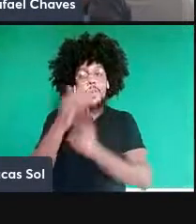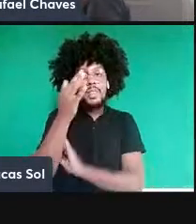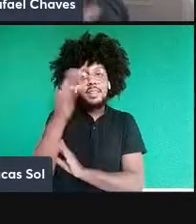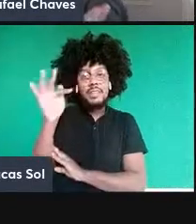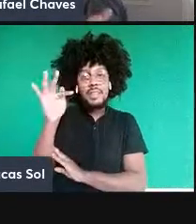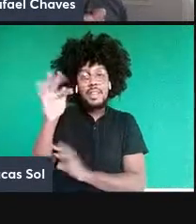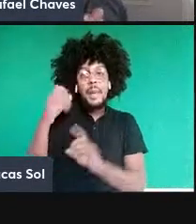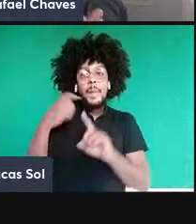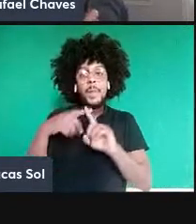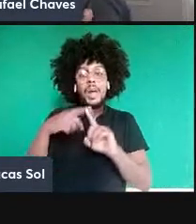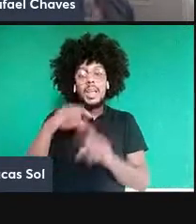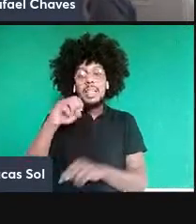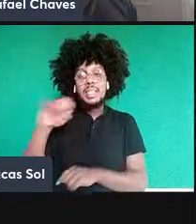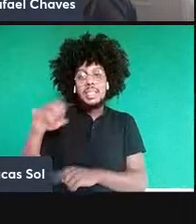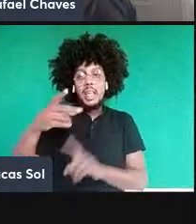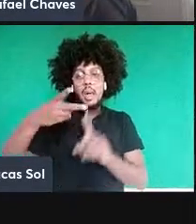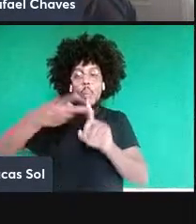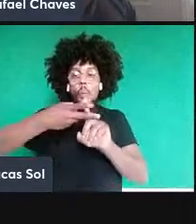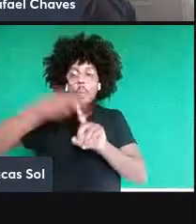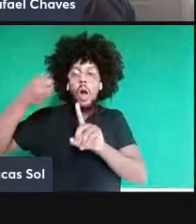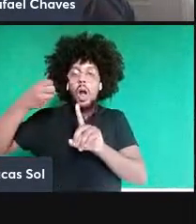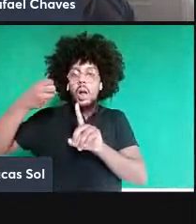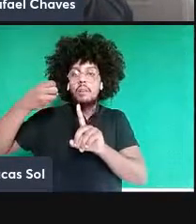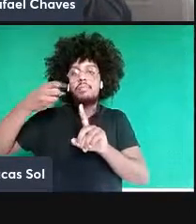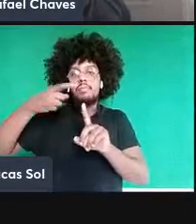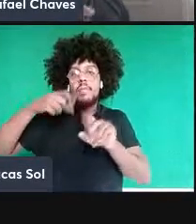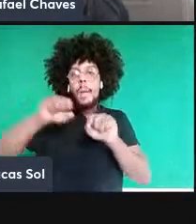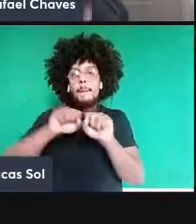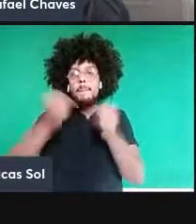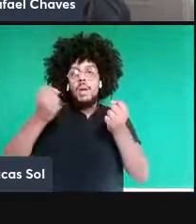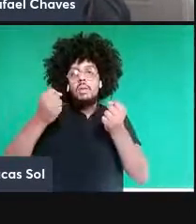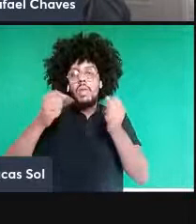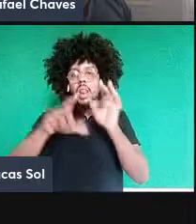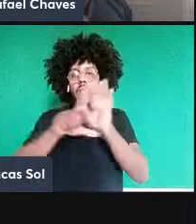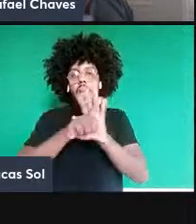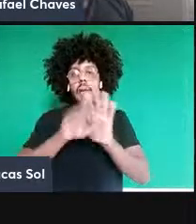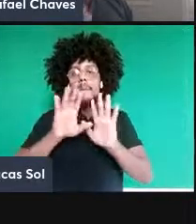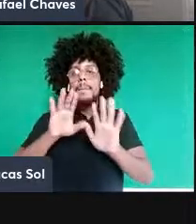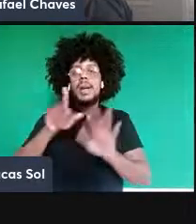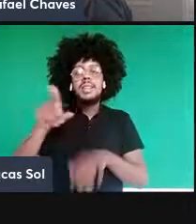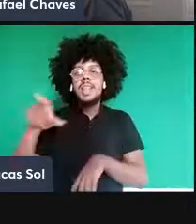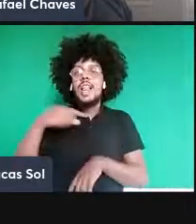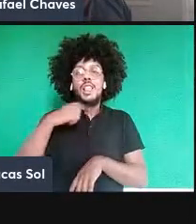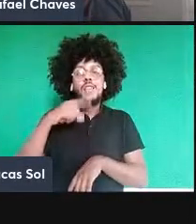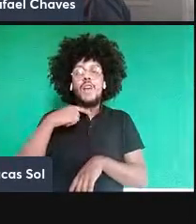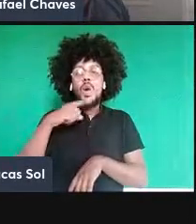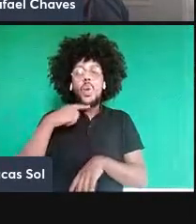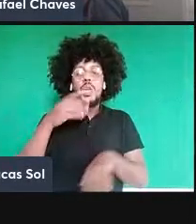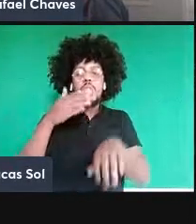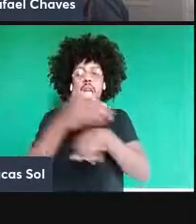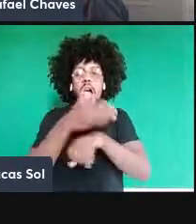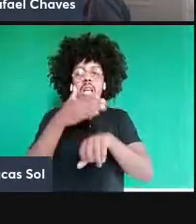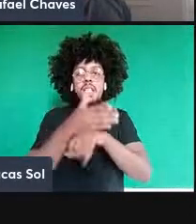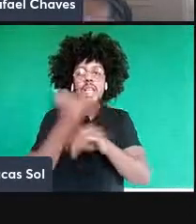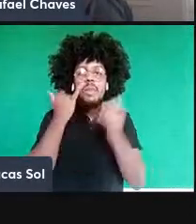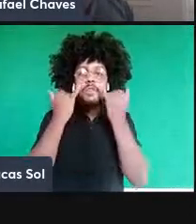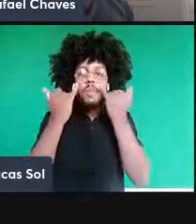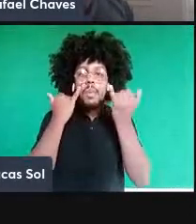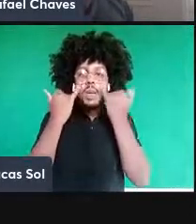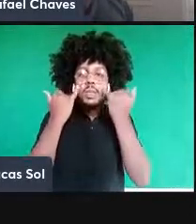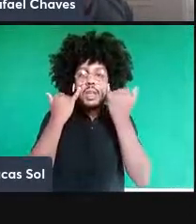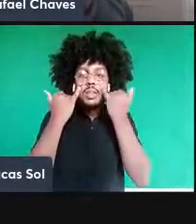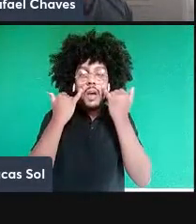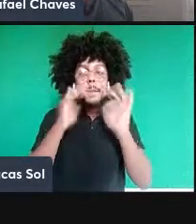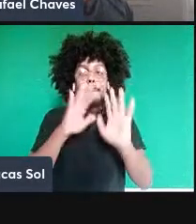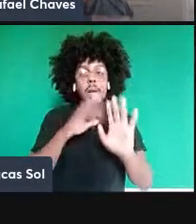quebrar as próprias leis da física, a gente tem a garantia de que ele não vai ter acesso à nossa informação sem ser detectado. Então,